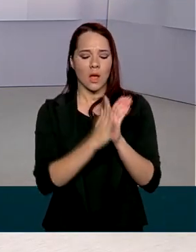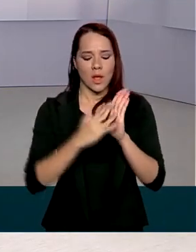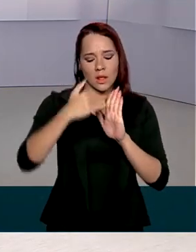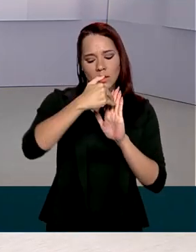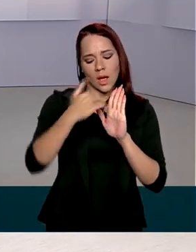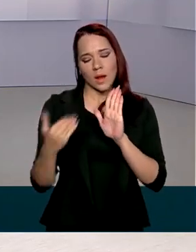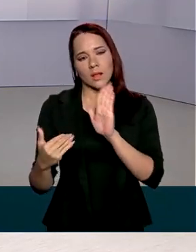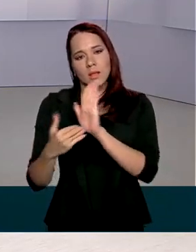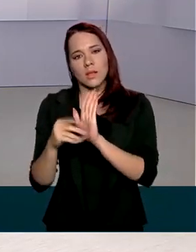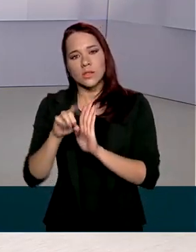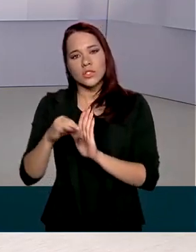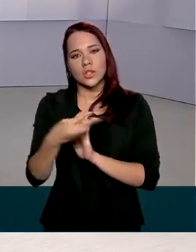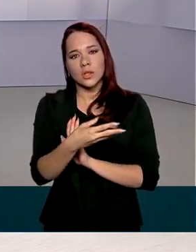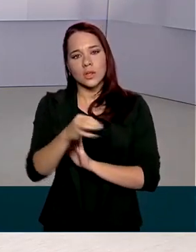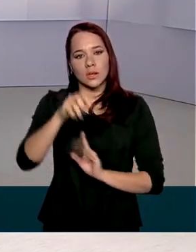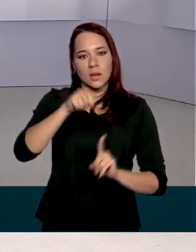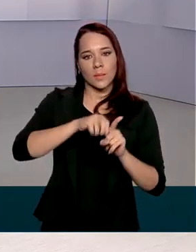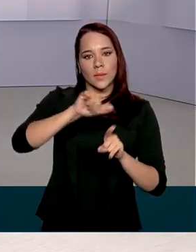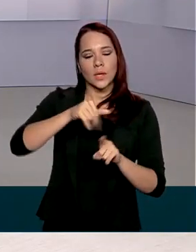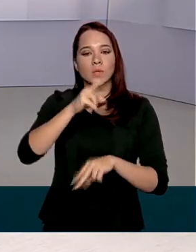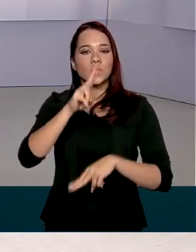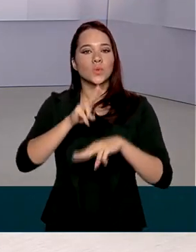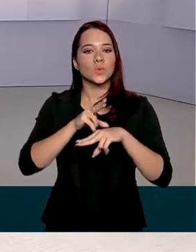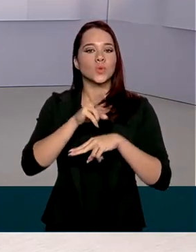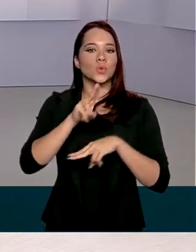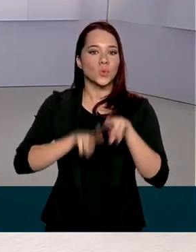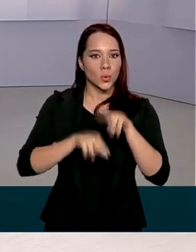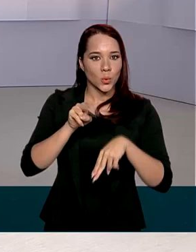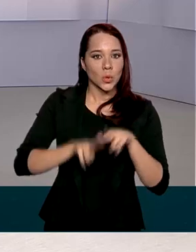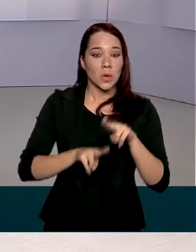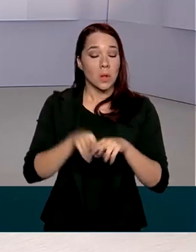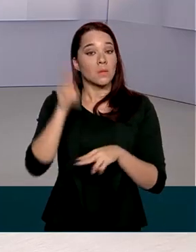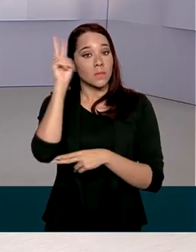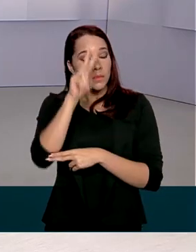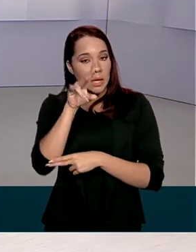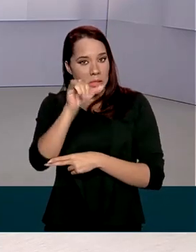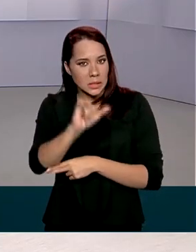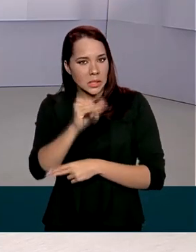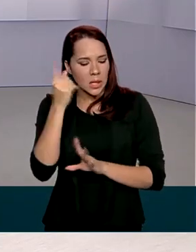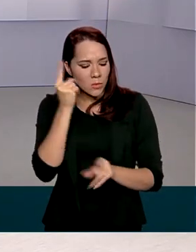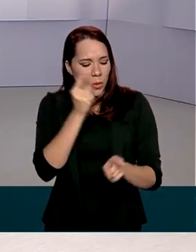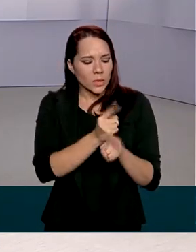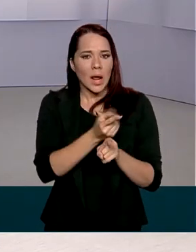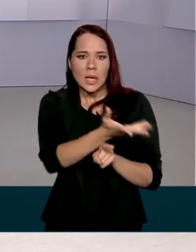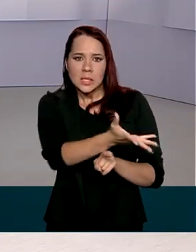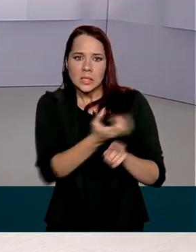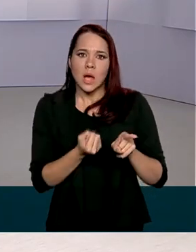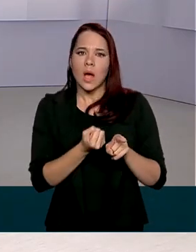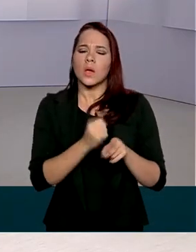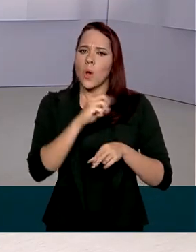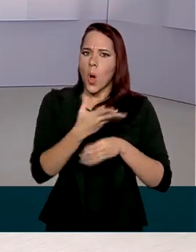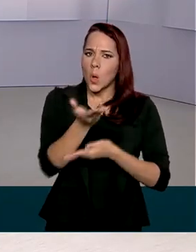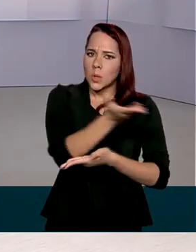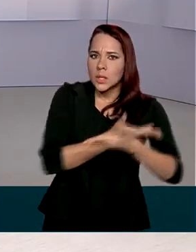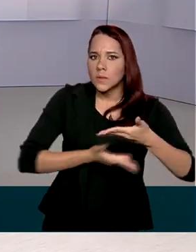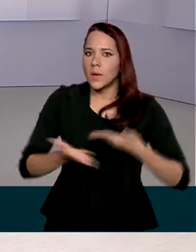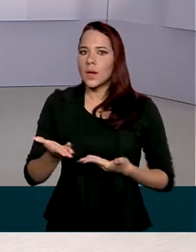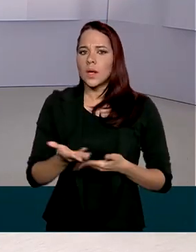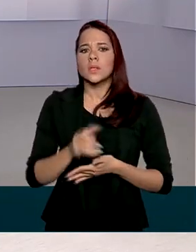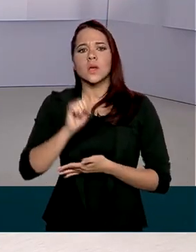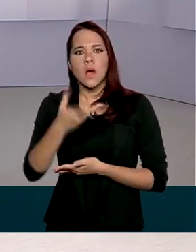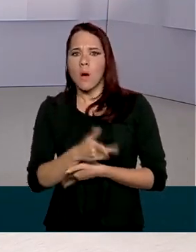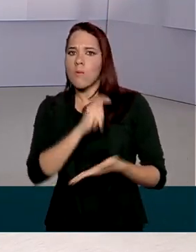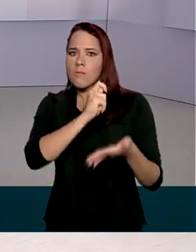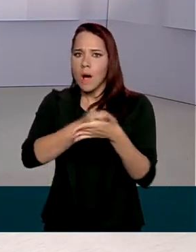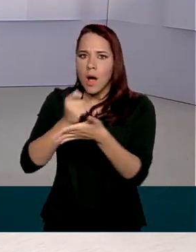grupo vai até o dia 30 de junho. Vale lembrar que se o beneficiário identificar saques, transferências bancárias ou